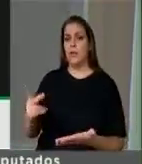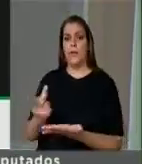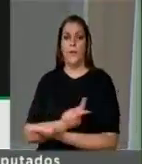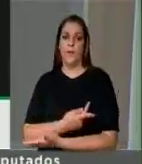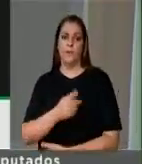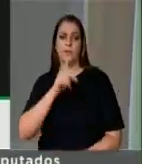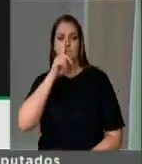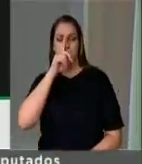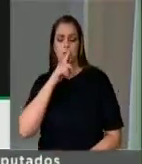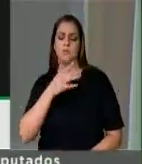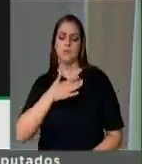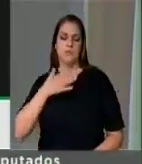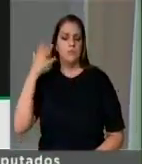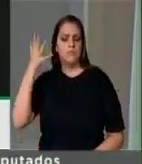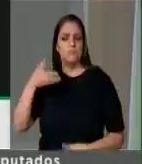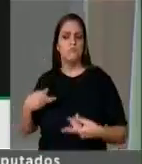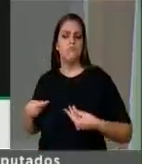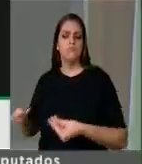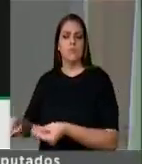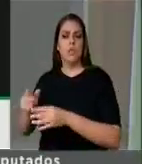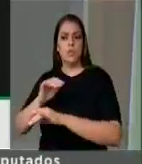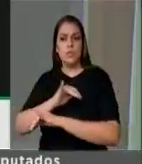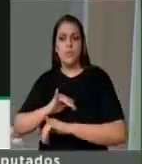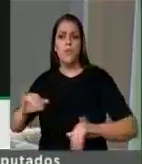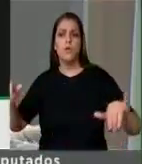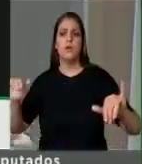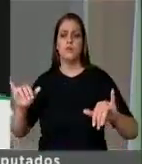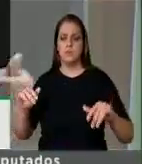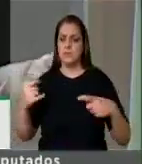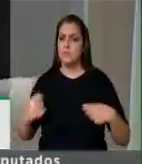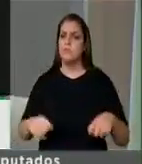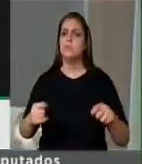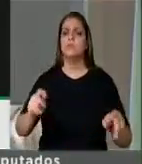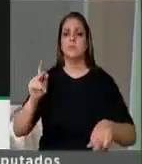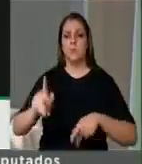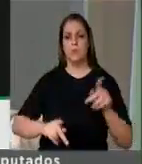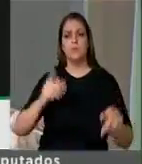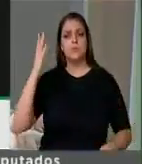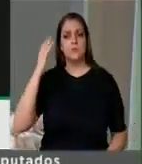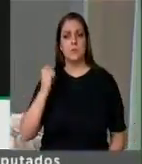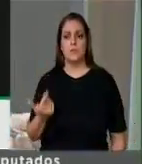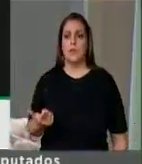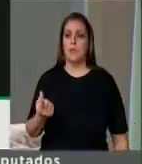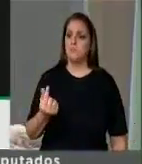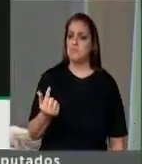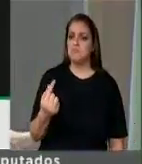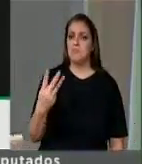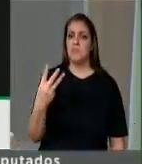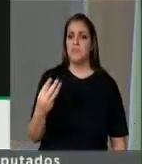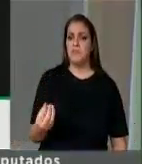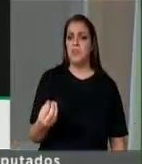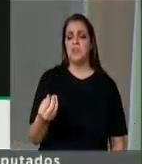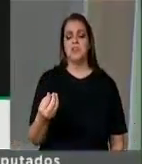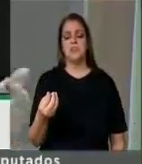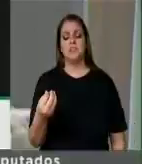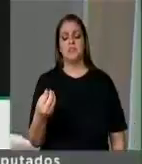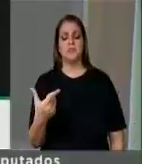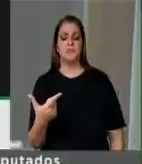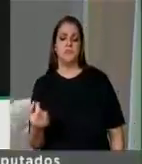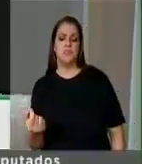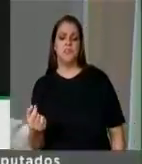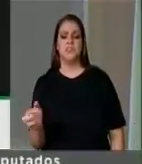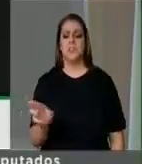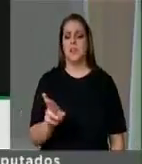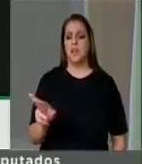dê divulgação a esse pronunciamento para o Brasil saber que o extintor custa 20, 30 reais, 40 reais, e o veículo pode